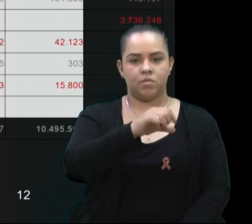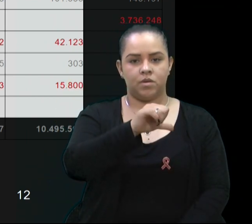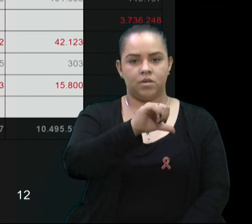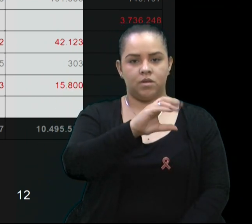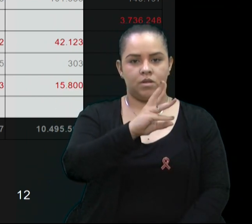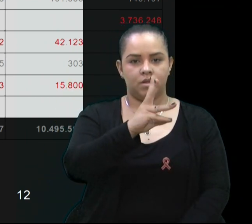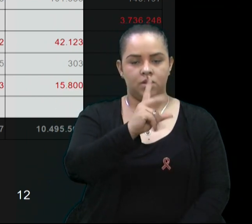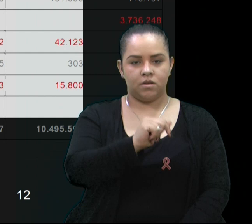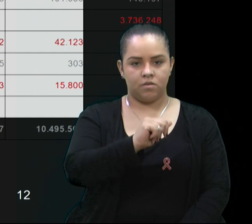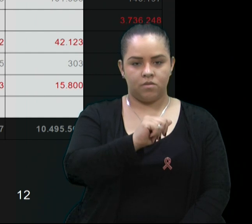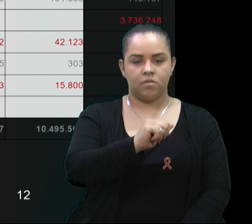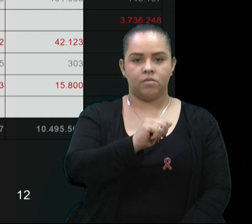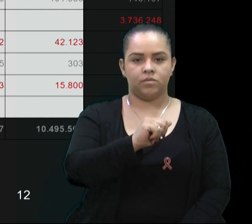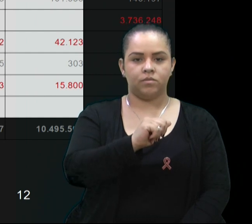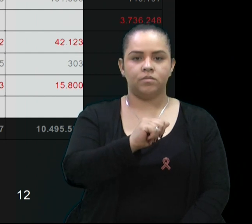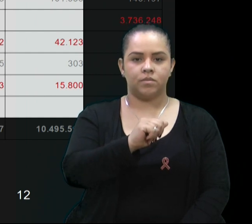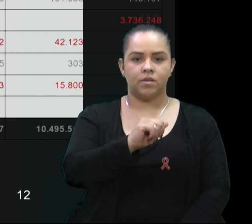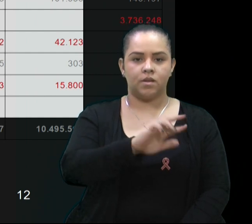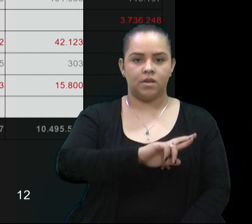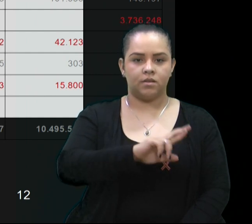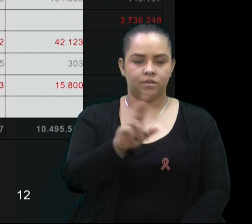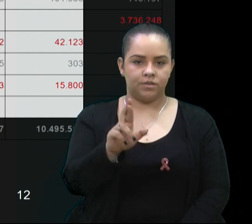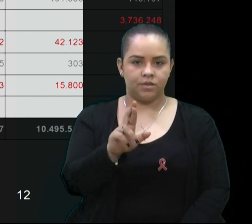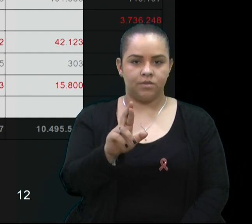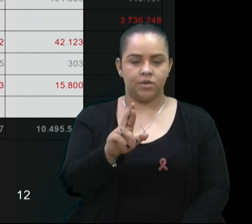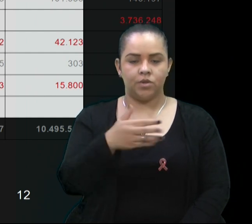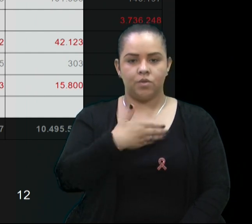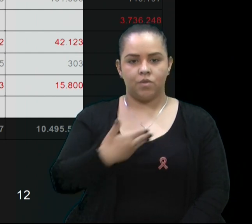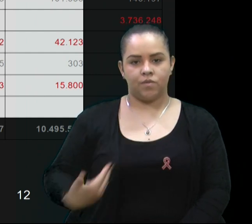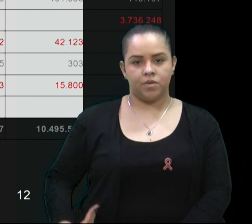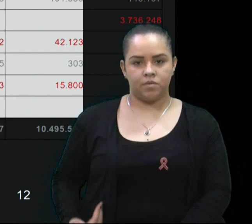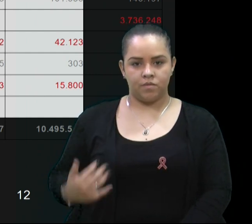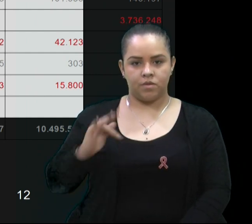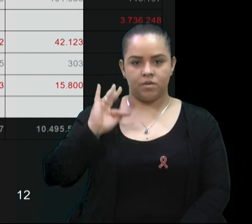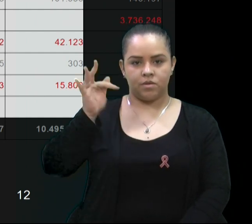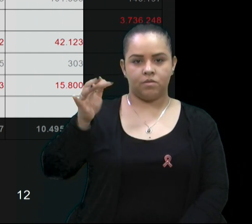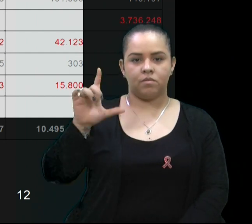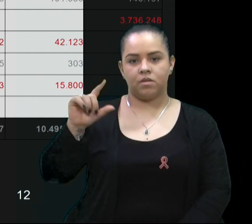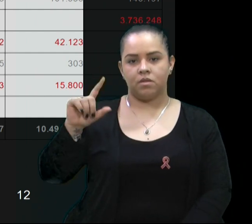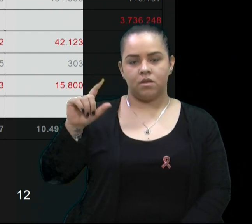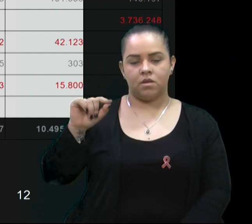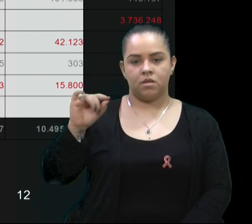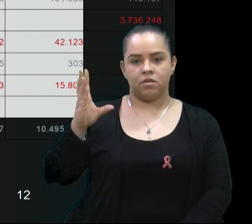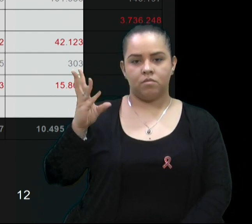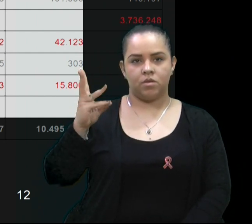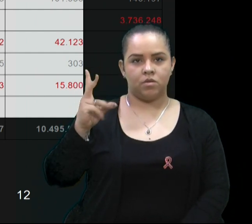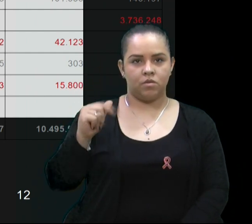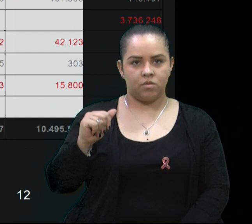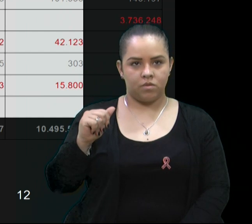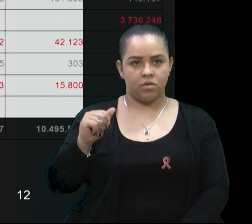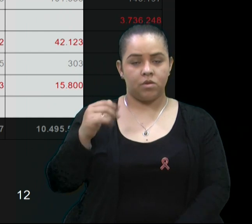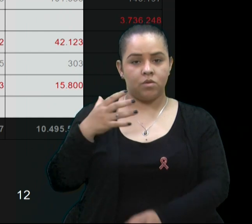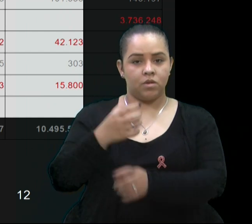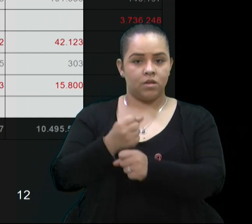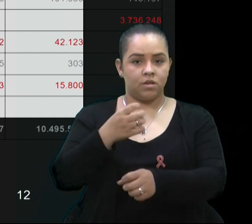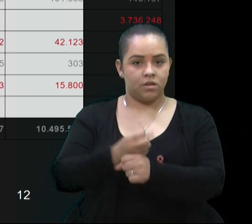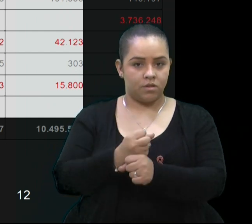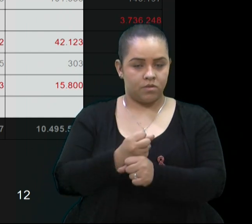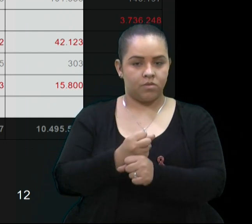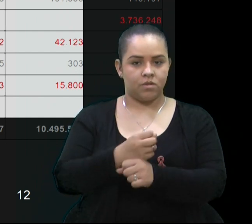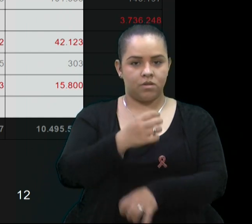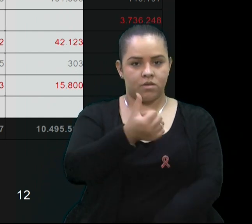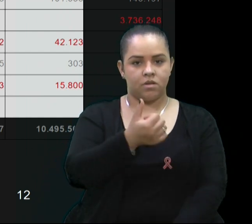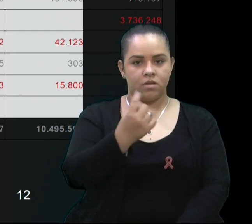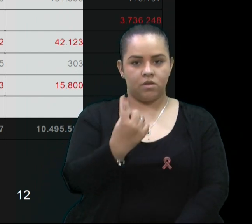.000,00 e verbas do Governo Federal, R 10.325.000,00, totalizando, assim, R 61